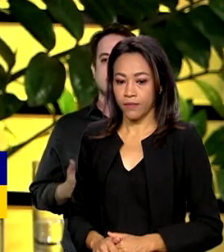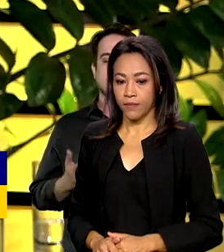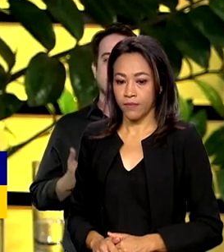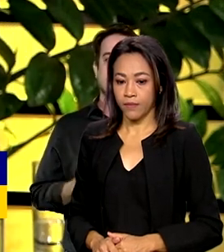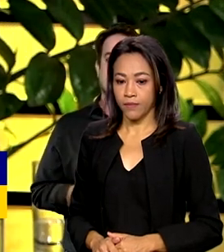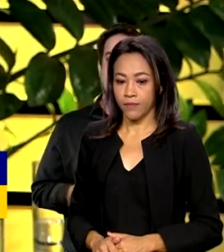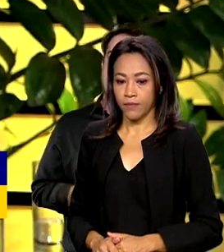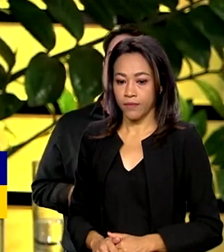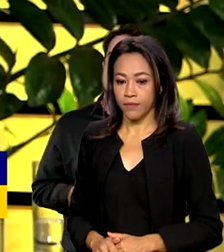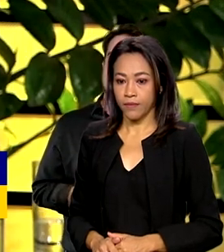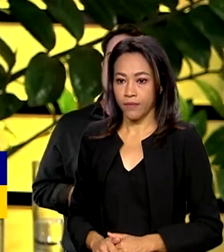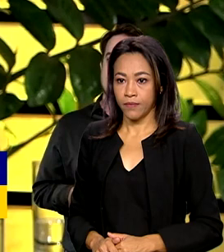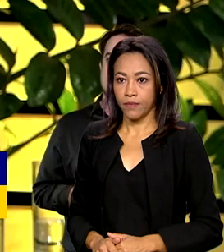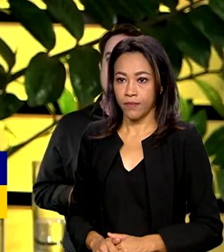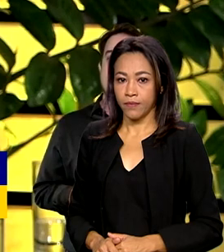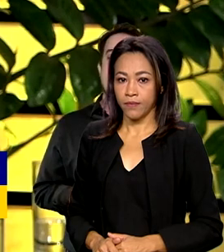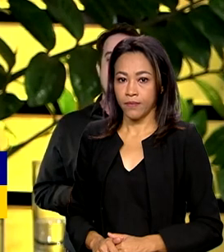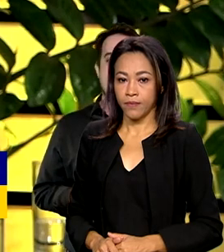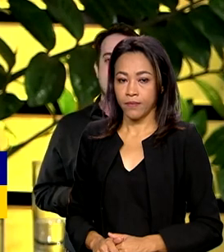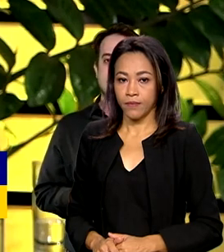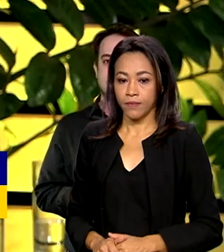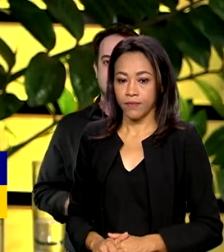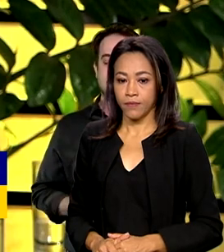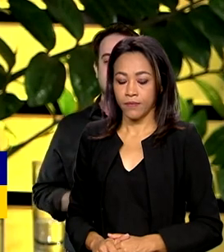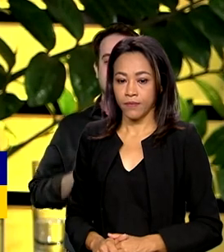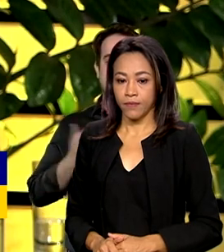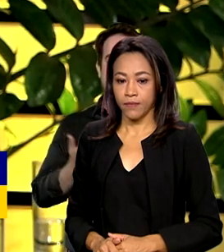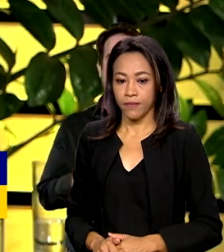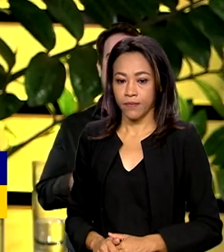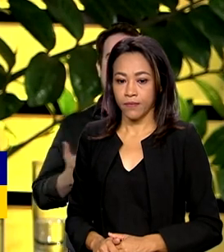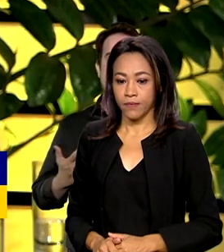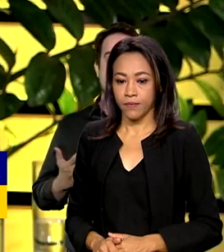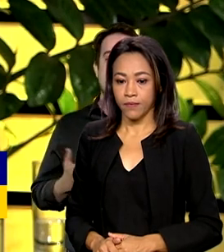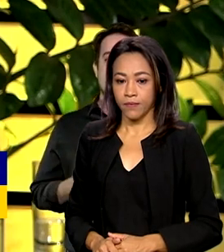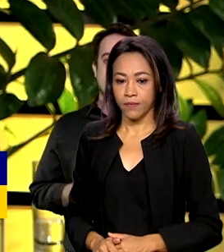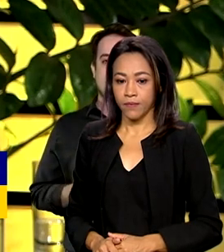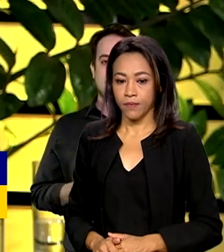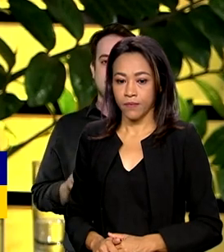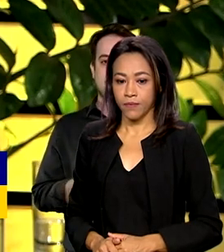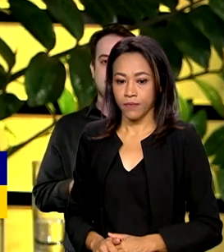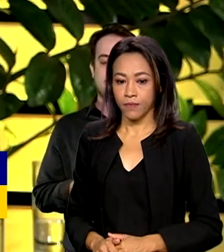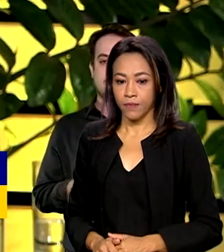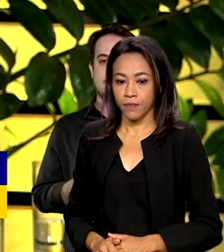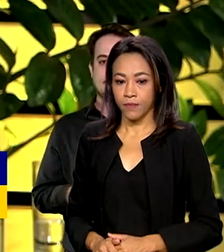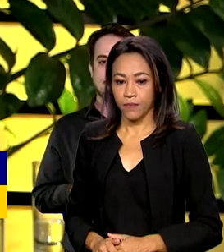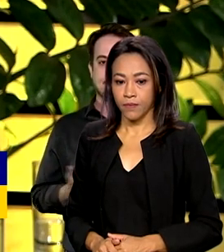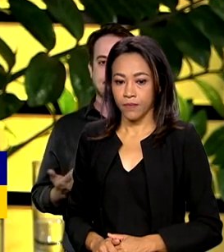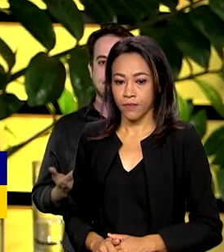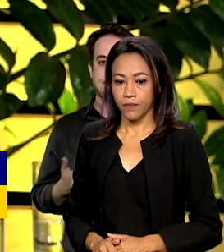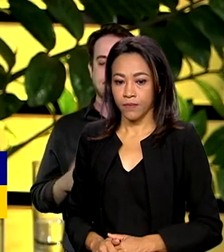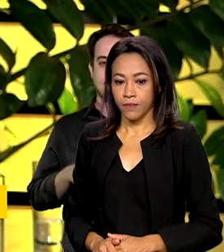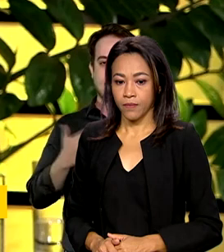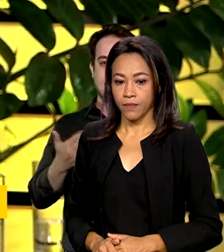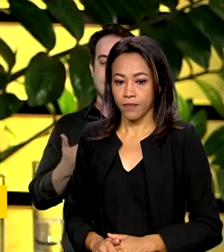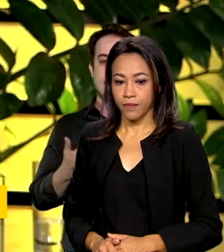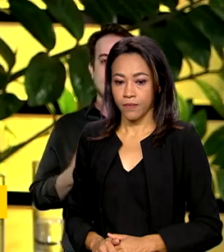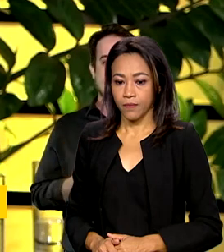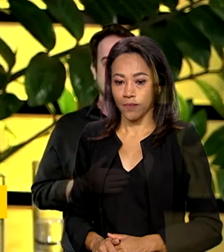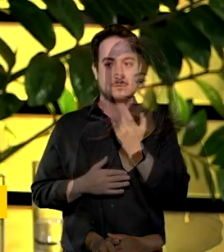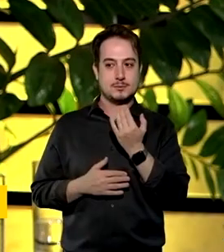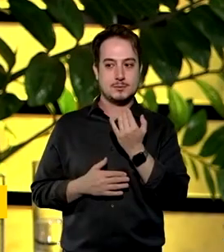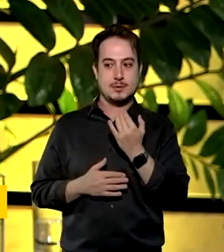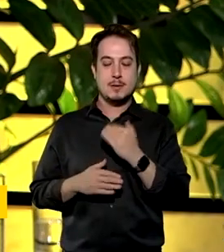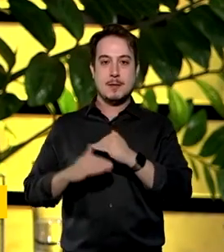4%. Esse é um grande desafio, aumentar a produção de alimentos no Brasil, para que nós tenhamos